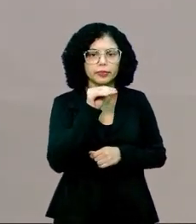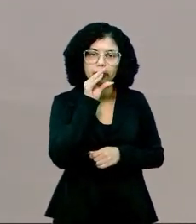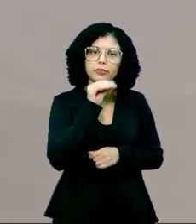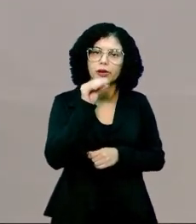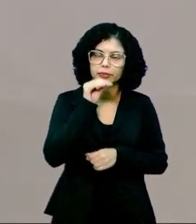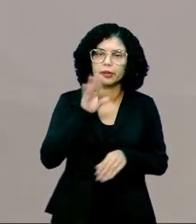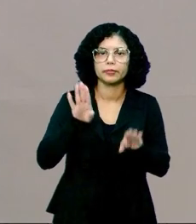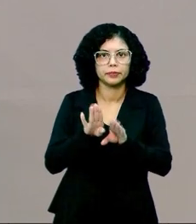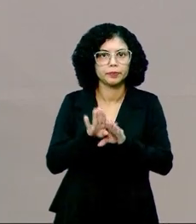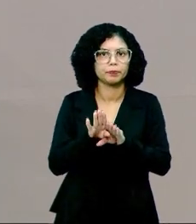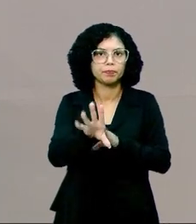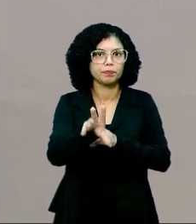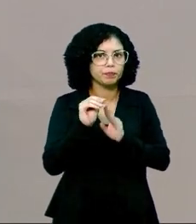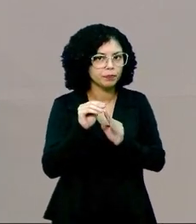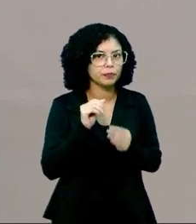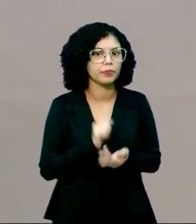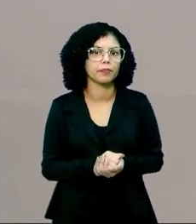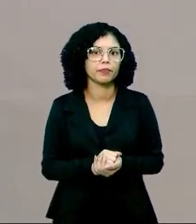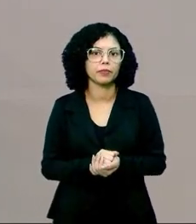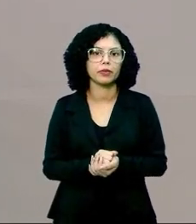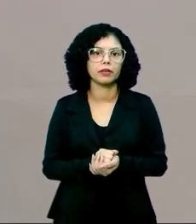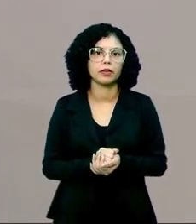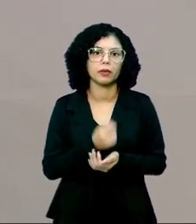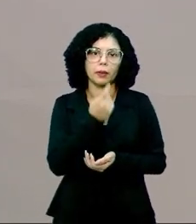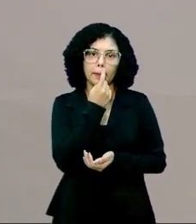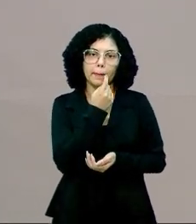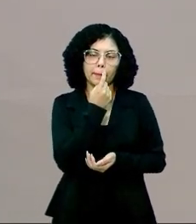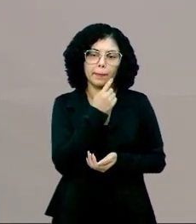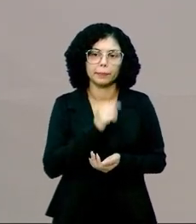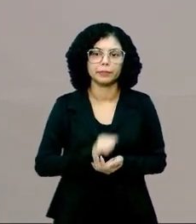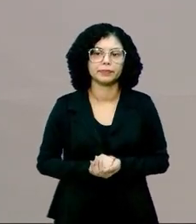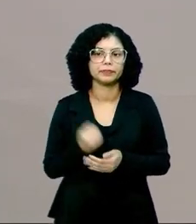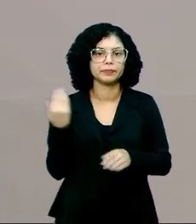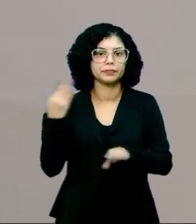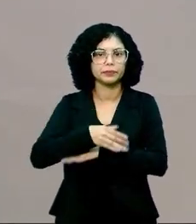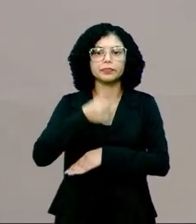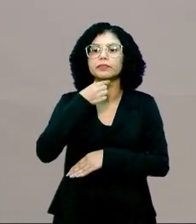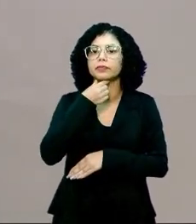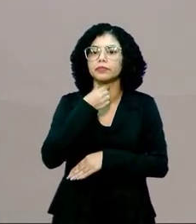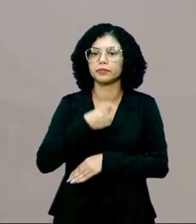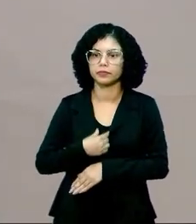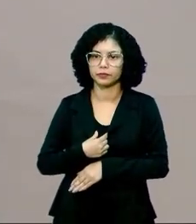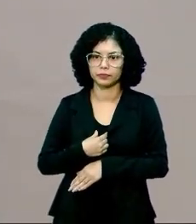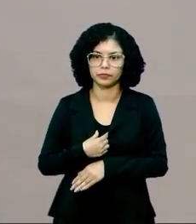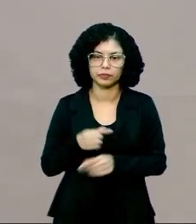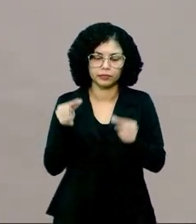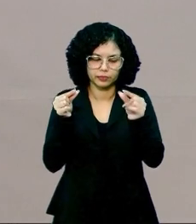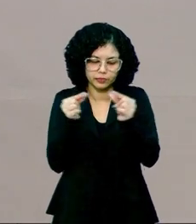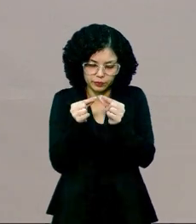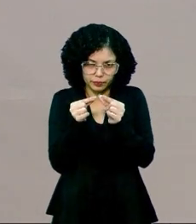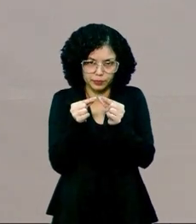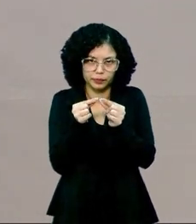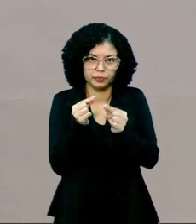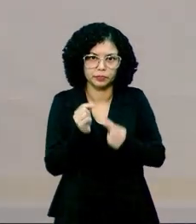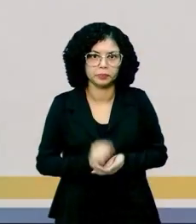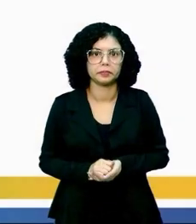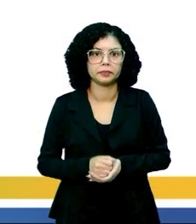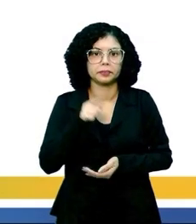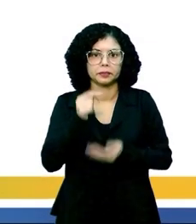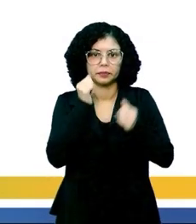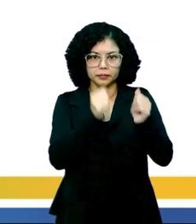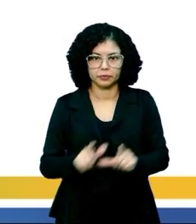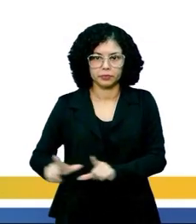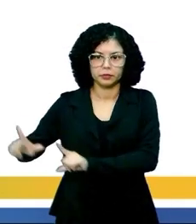Pegar esses nutrientes, macromolécula, triturar, passar pela digestão e transformar em micromolécula. Aqui no